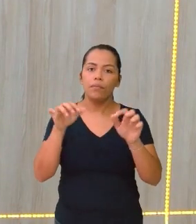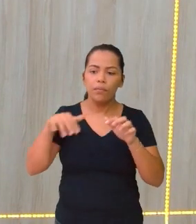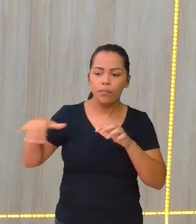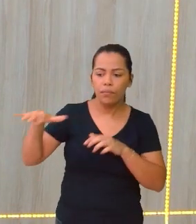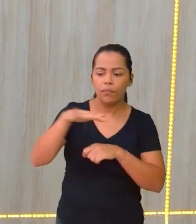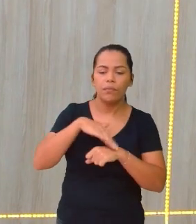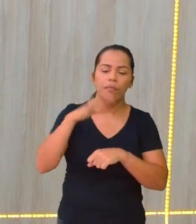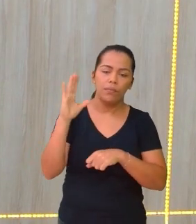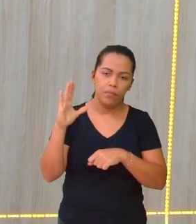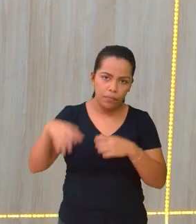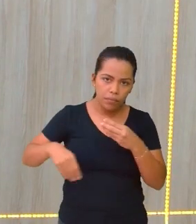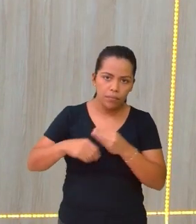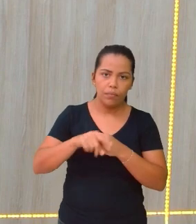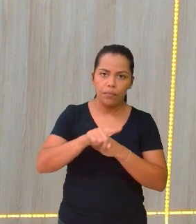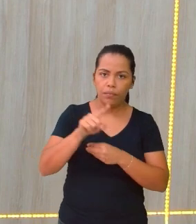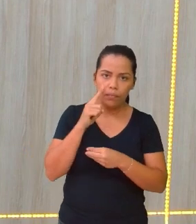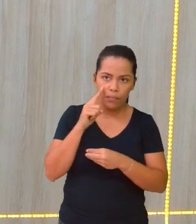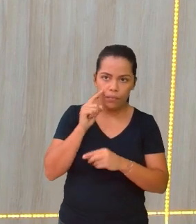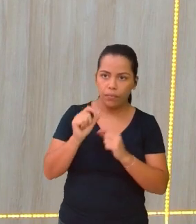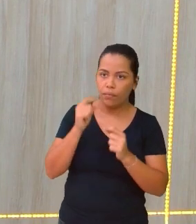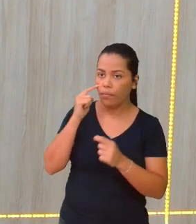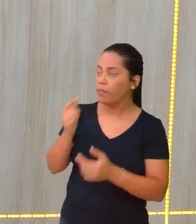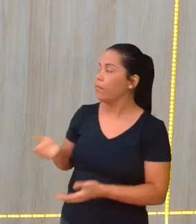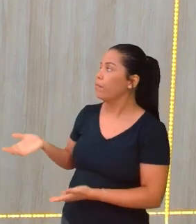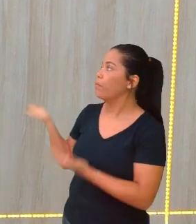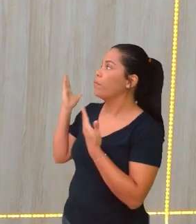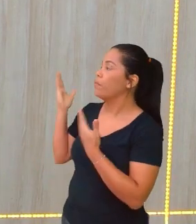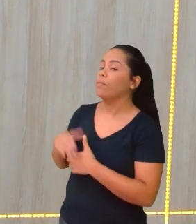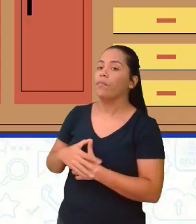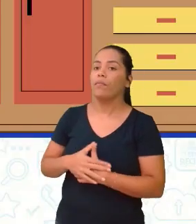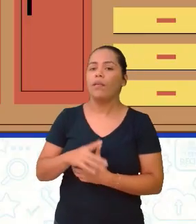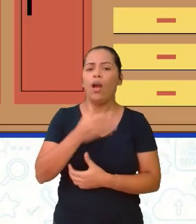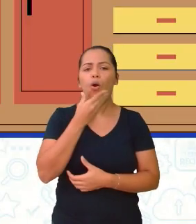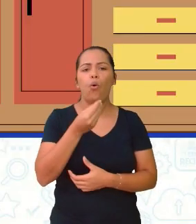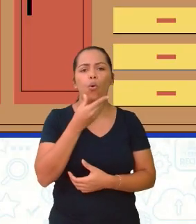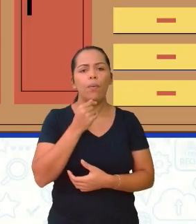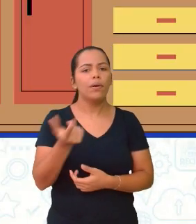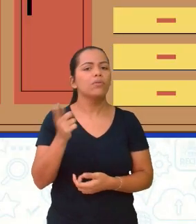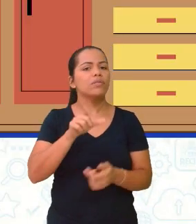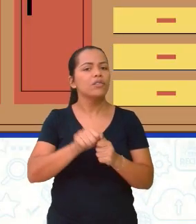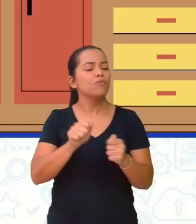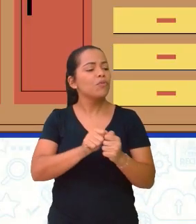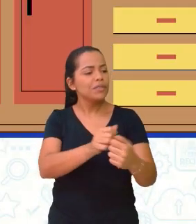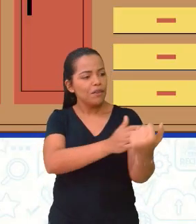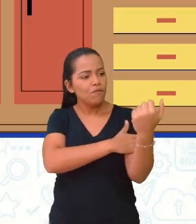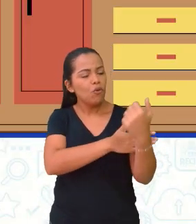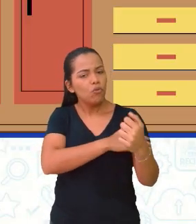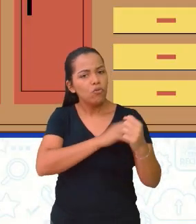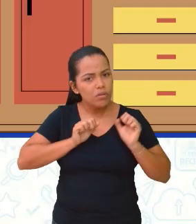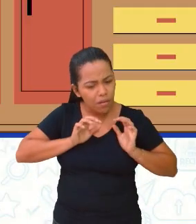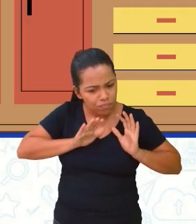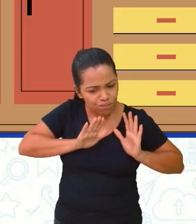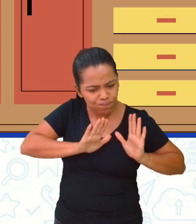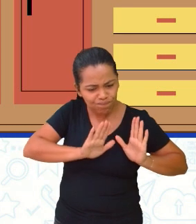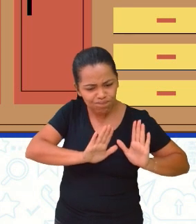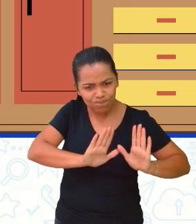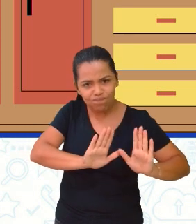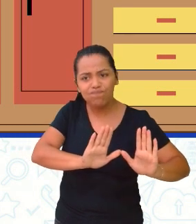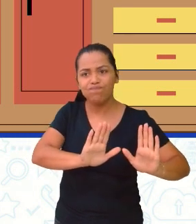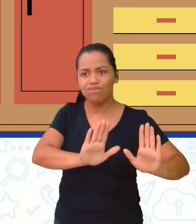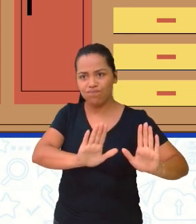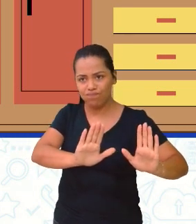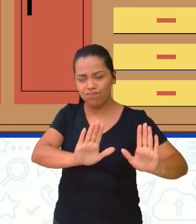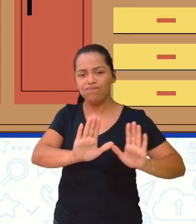mais completo e a gente vê que esse senhor, ele está desenvolvendo uma força, né? Então, vocês estão vendo aqui a força que ele está